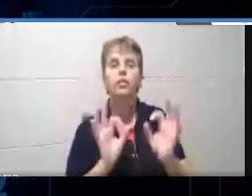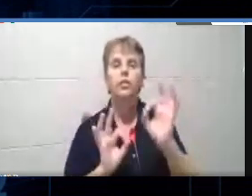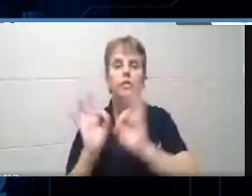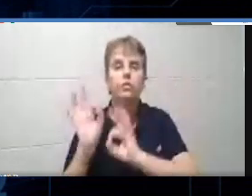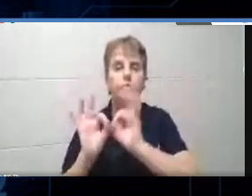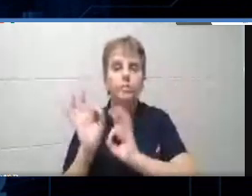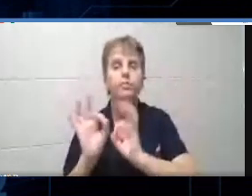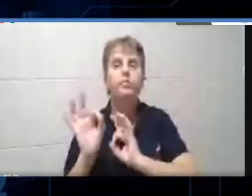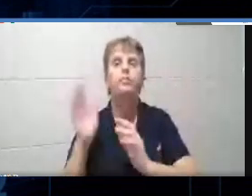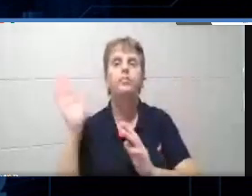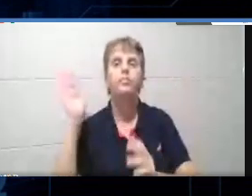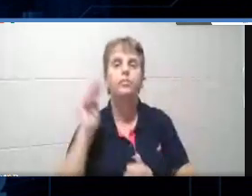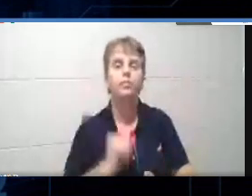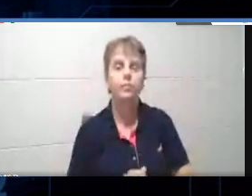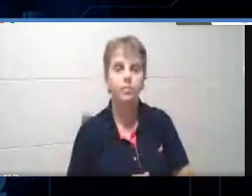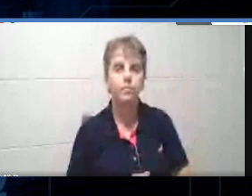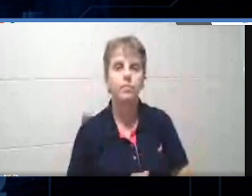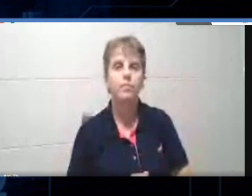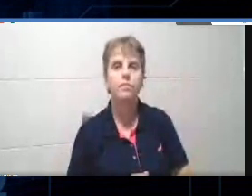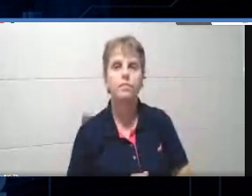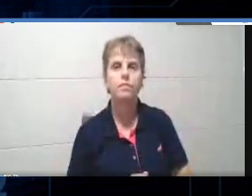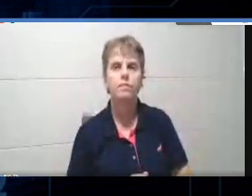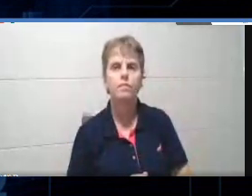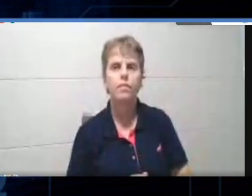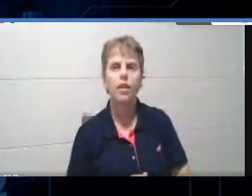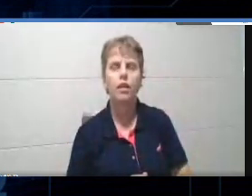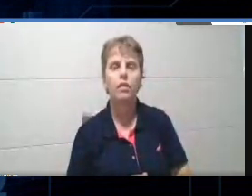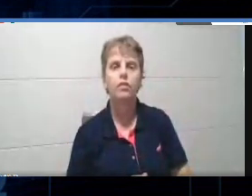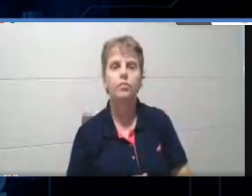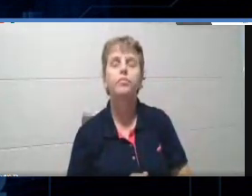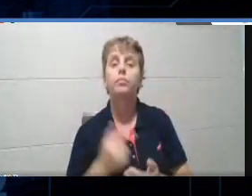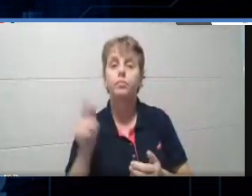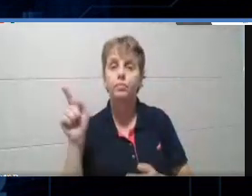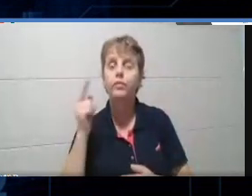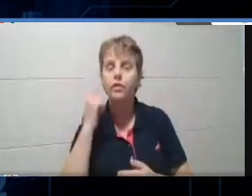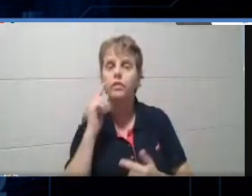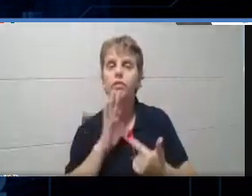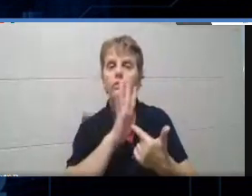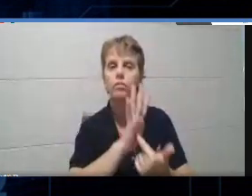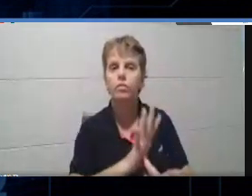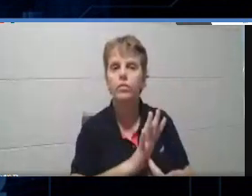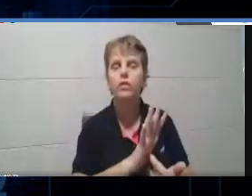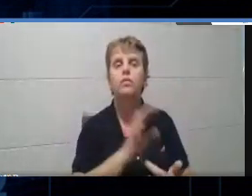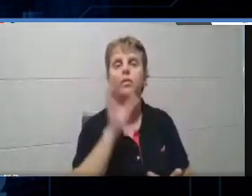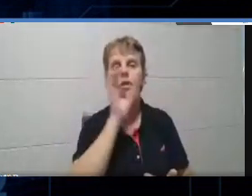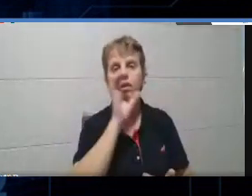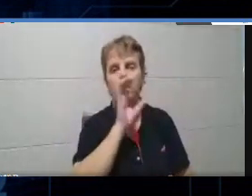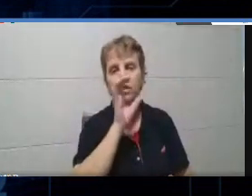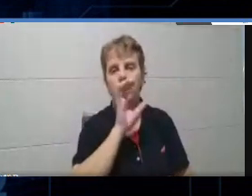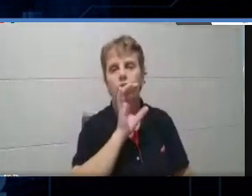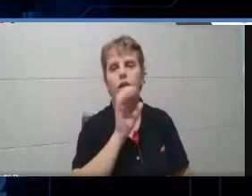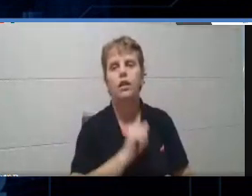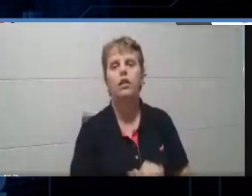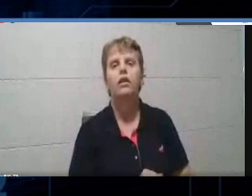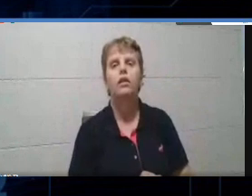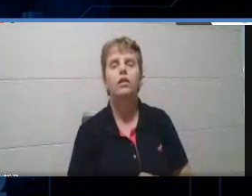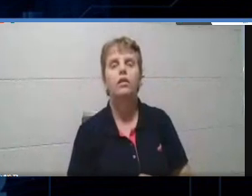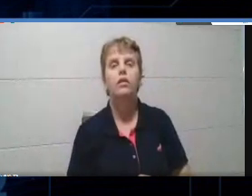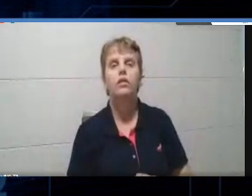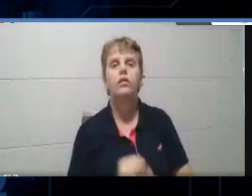eu clico em play live, tá? Então, só deixa eu mostrar para vocês, de um modo bem rápido, essas